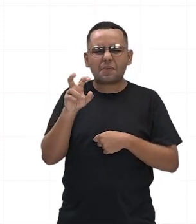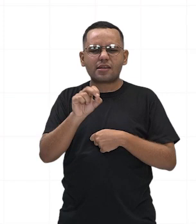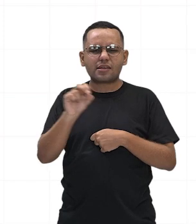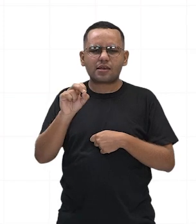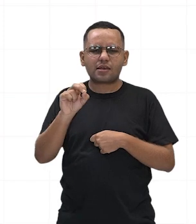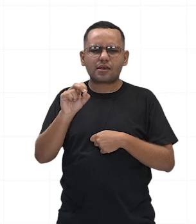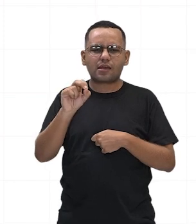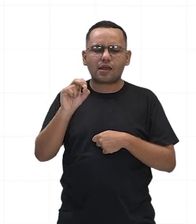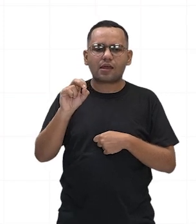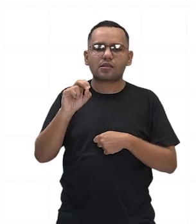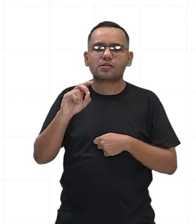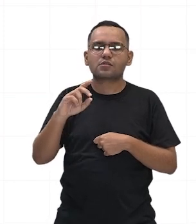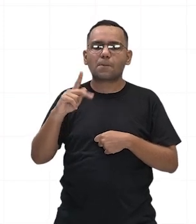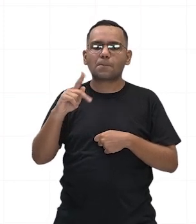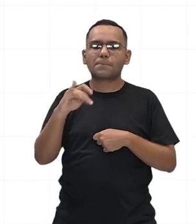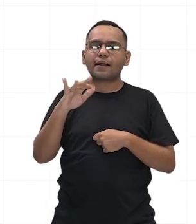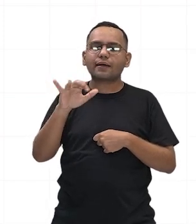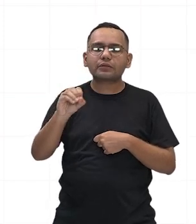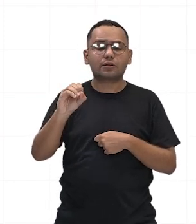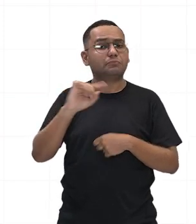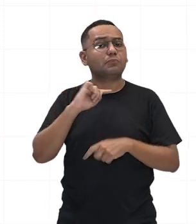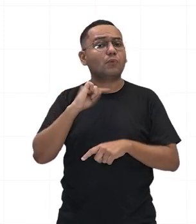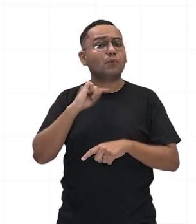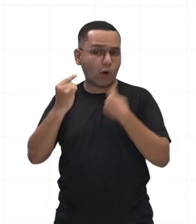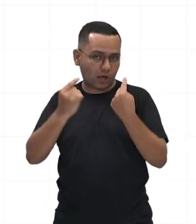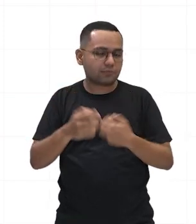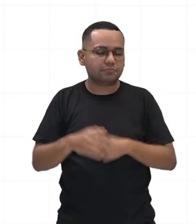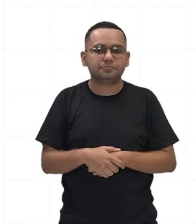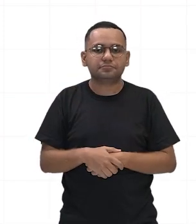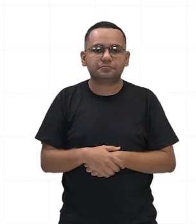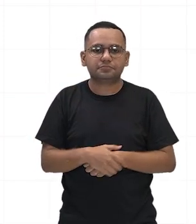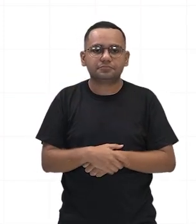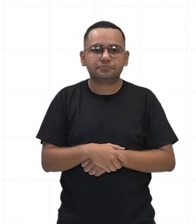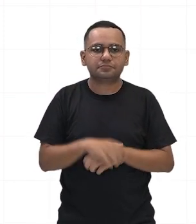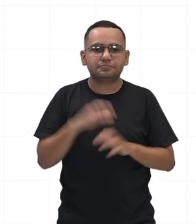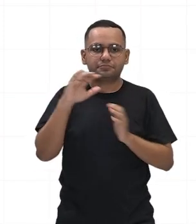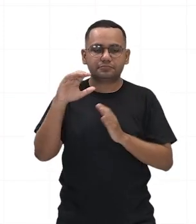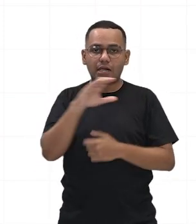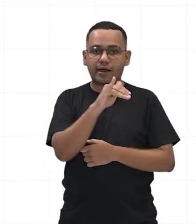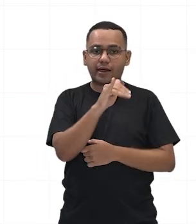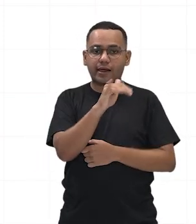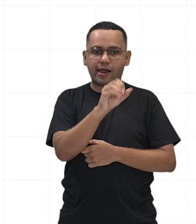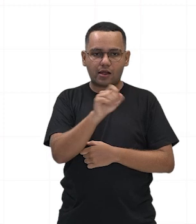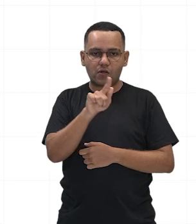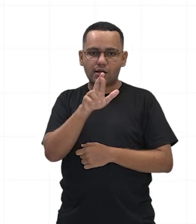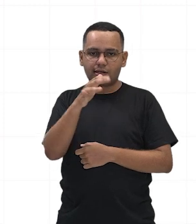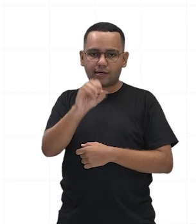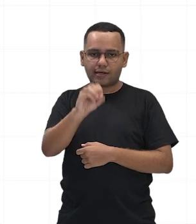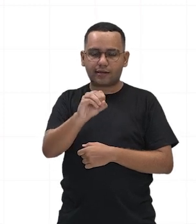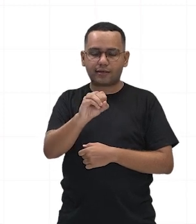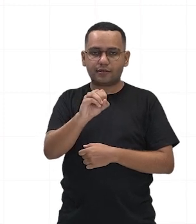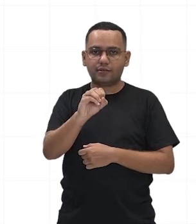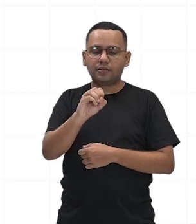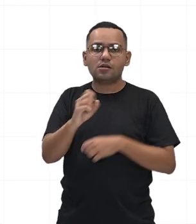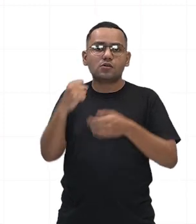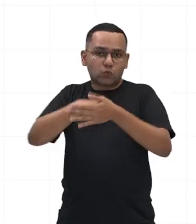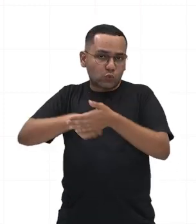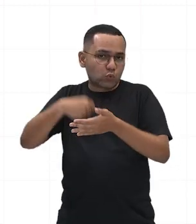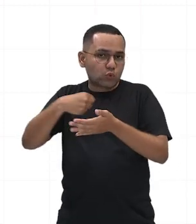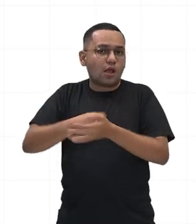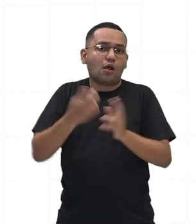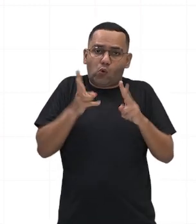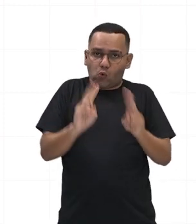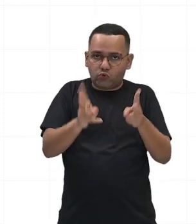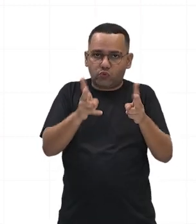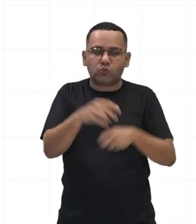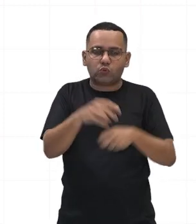então, o irmão do Tibério, o Caio Craco. A luta continua. Não vamos parar. Vamos lutar